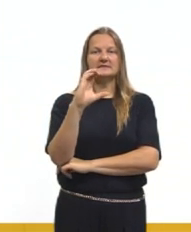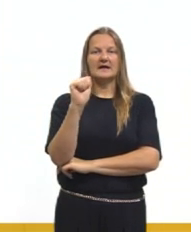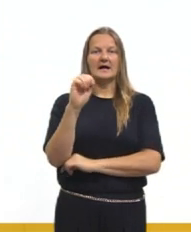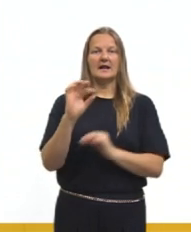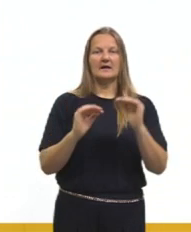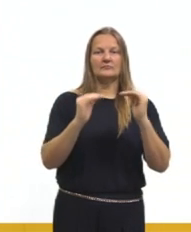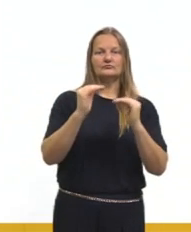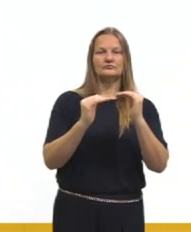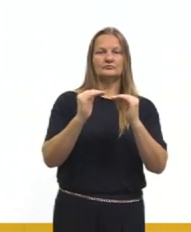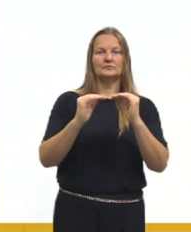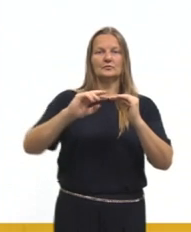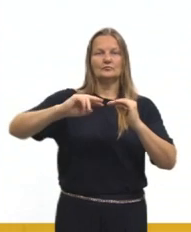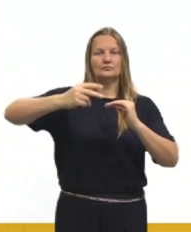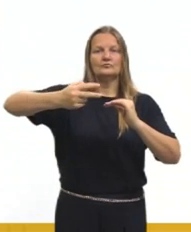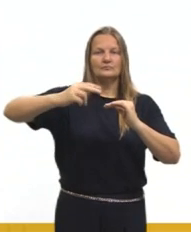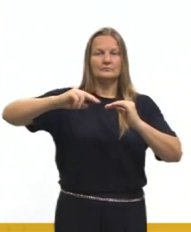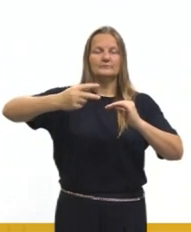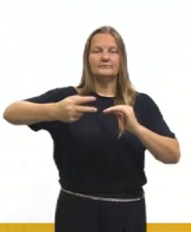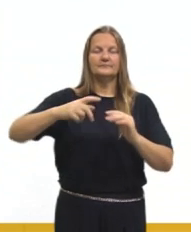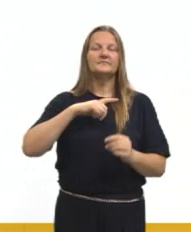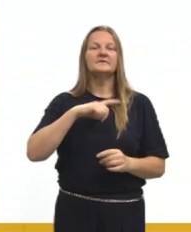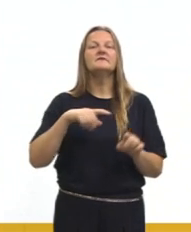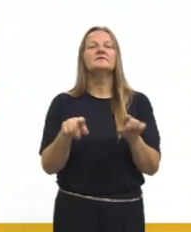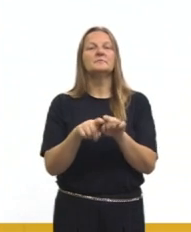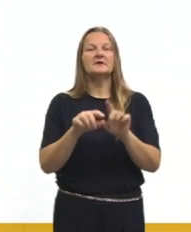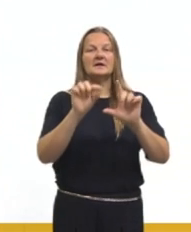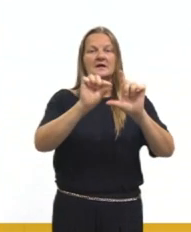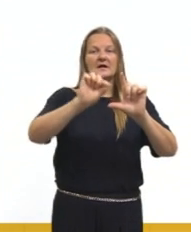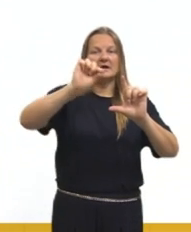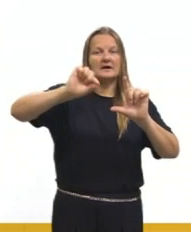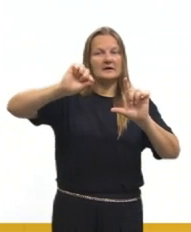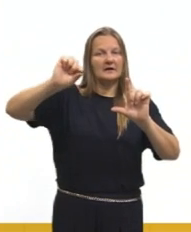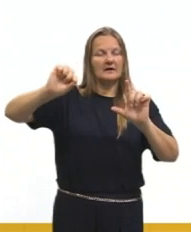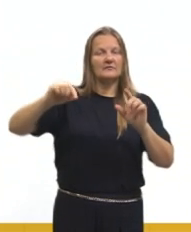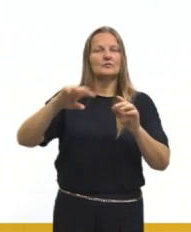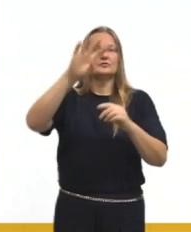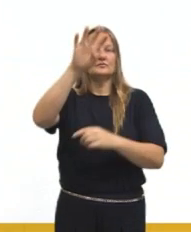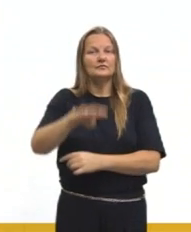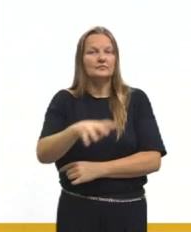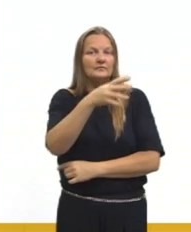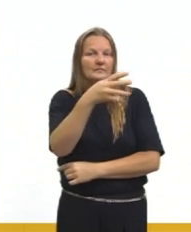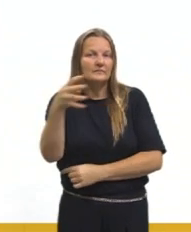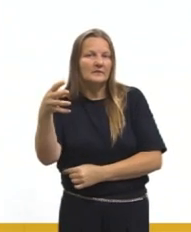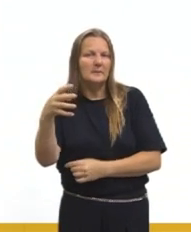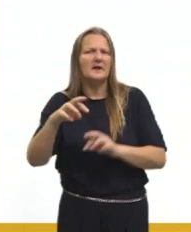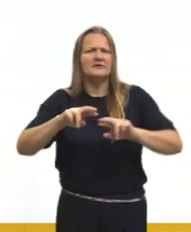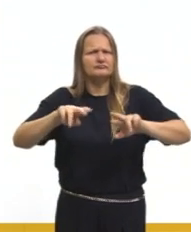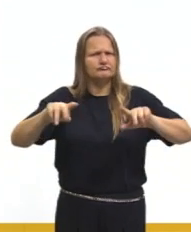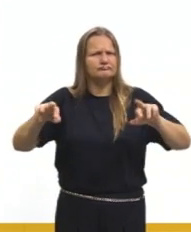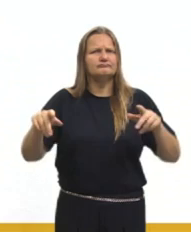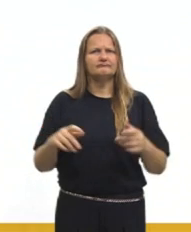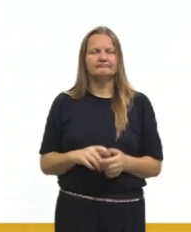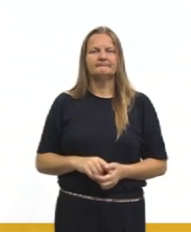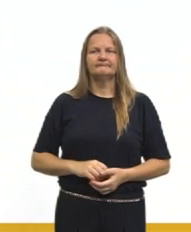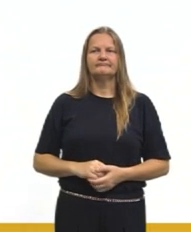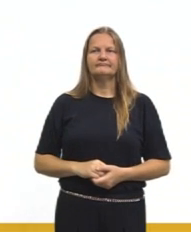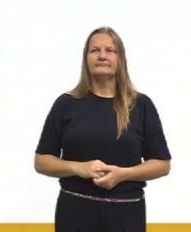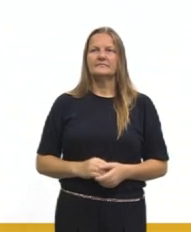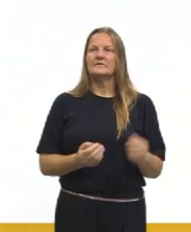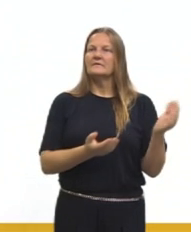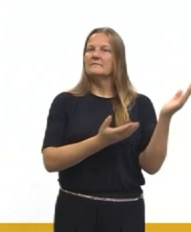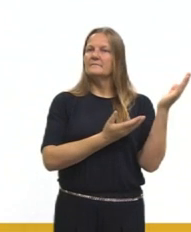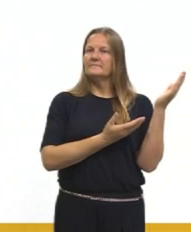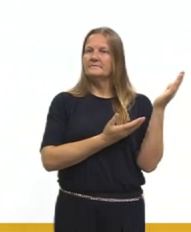Tivemos também vários gráficos, várias tabelas. Essas duas questões que eu destaquei aqui.